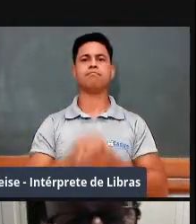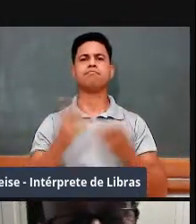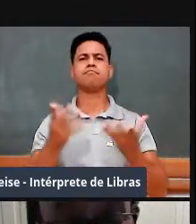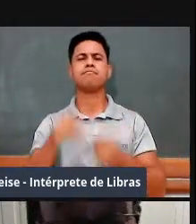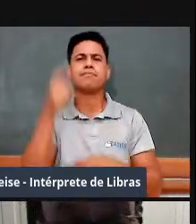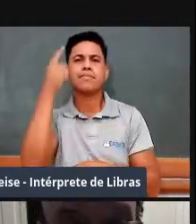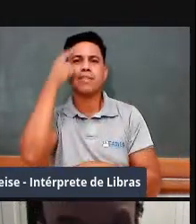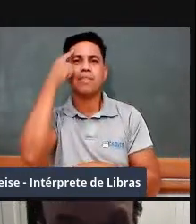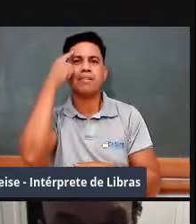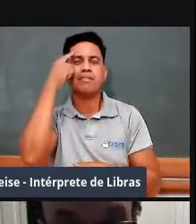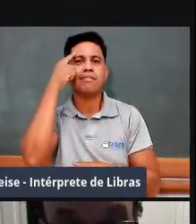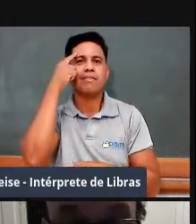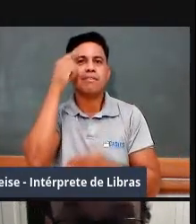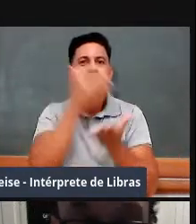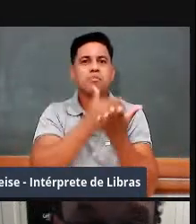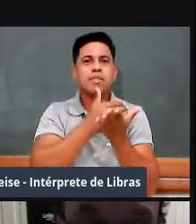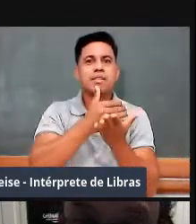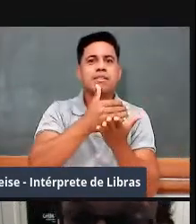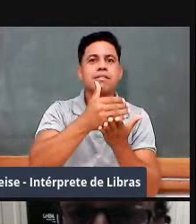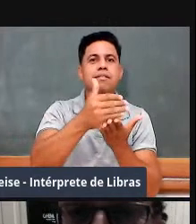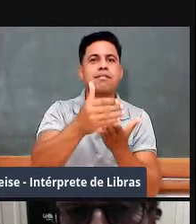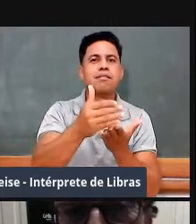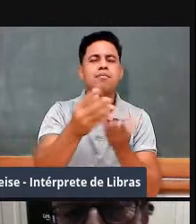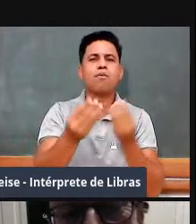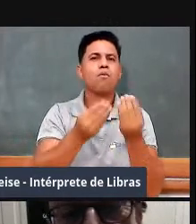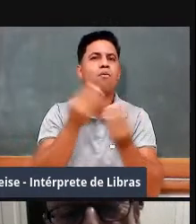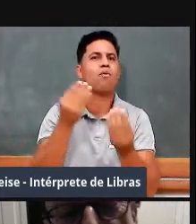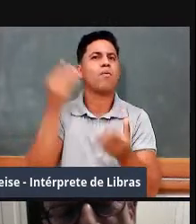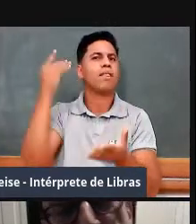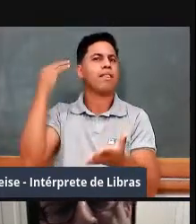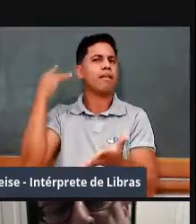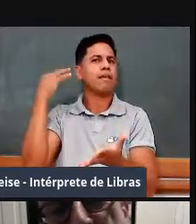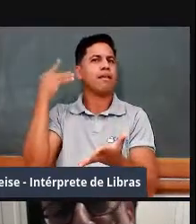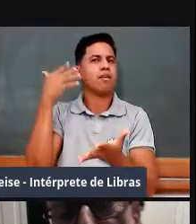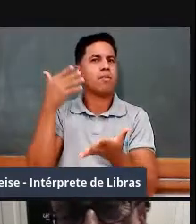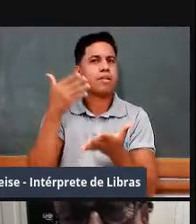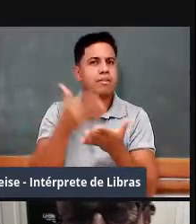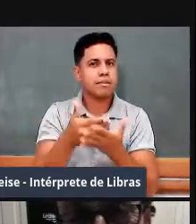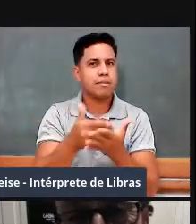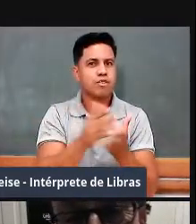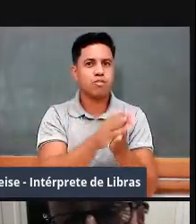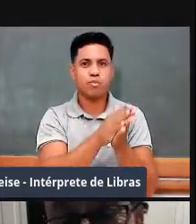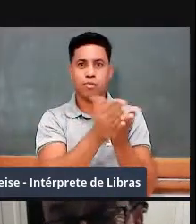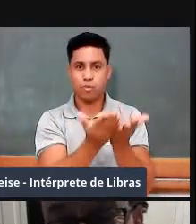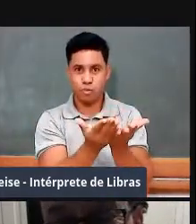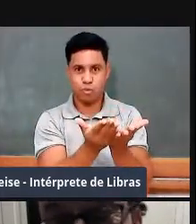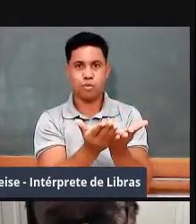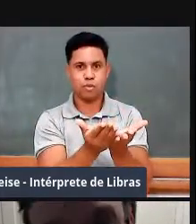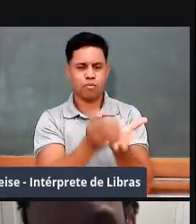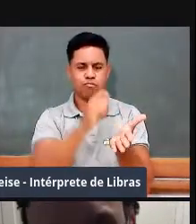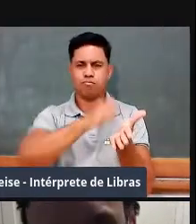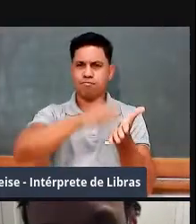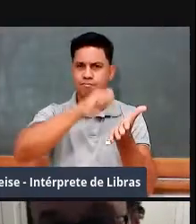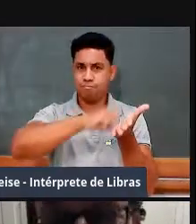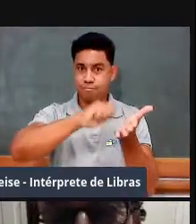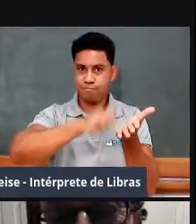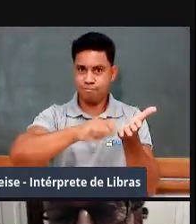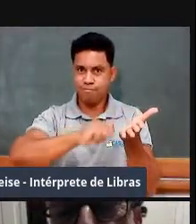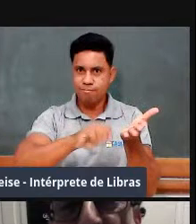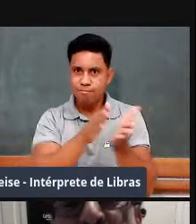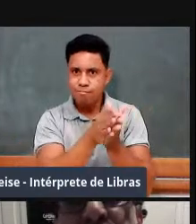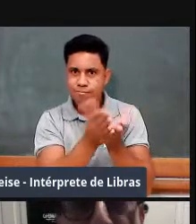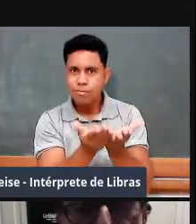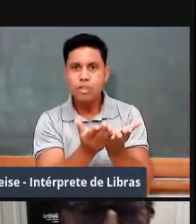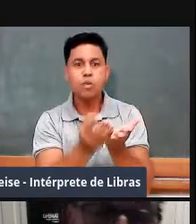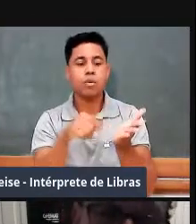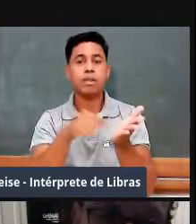princípio, não é? No princípio, a gente escreveu os livros eram o currículo, livros igual